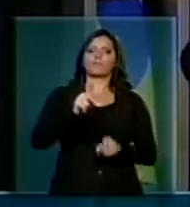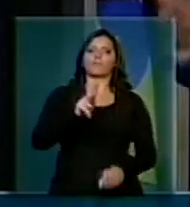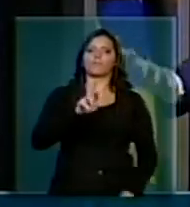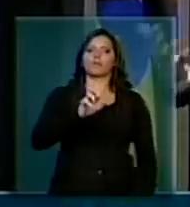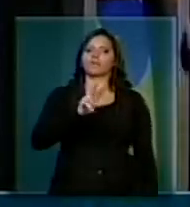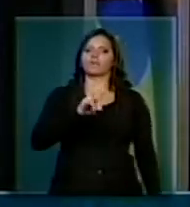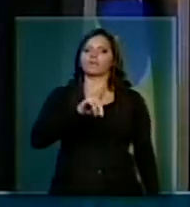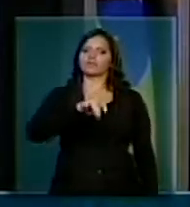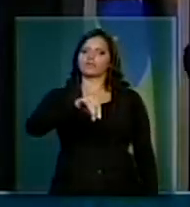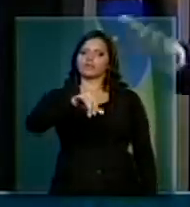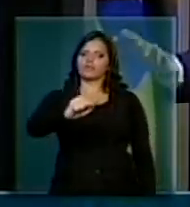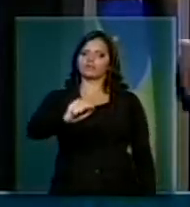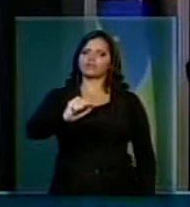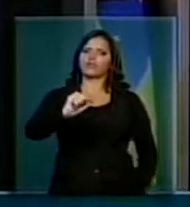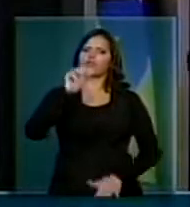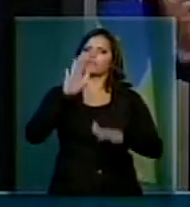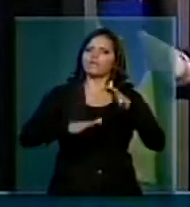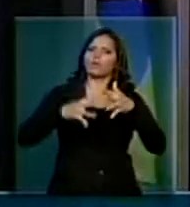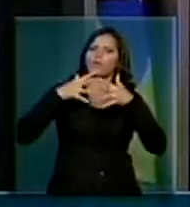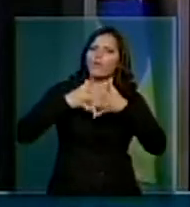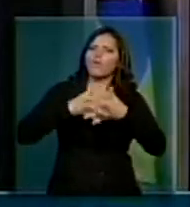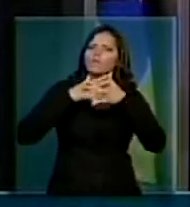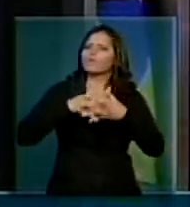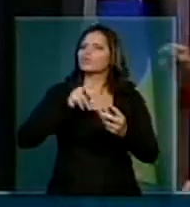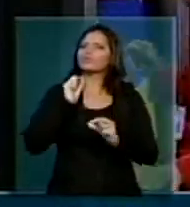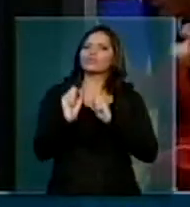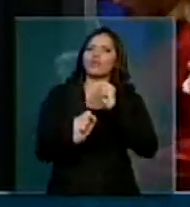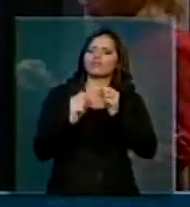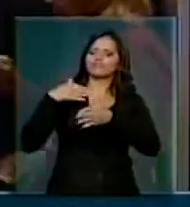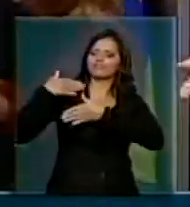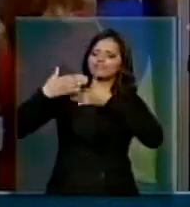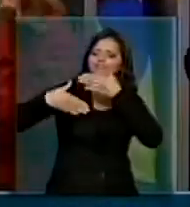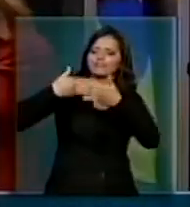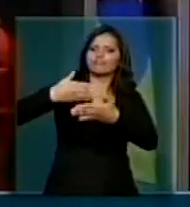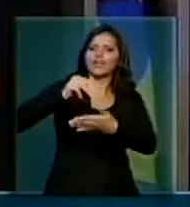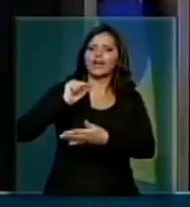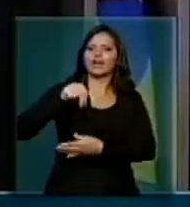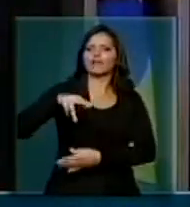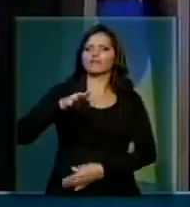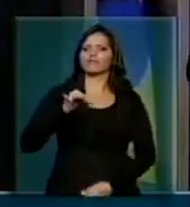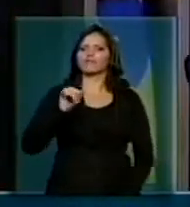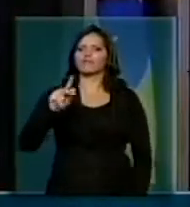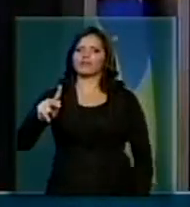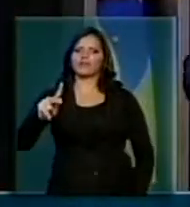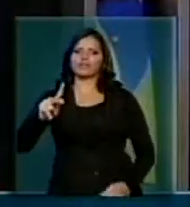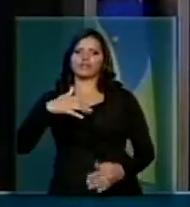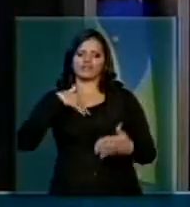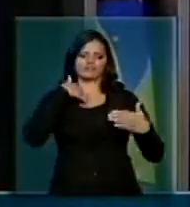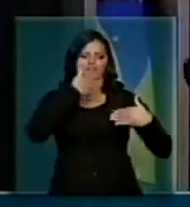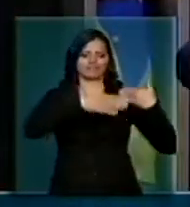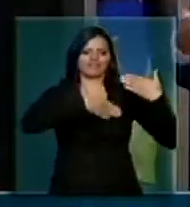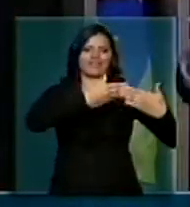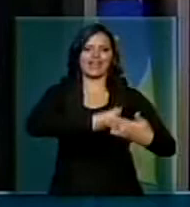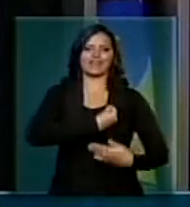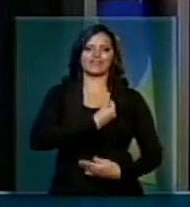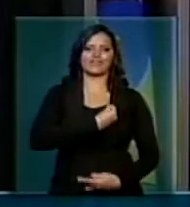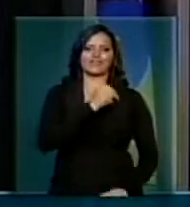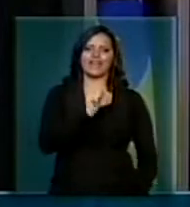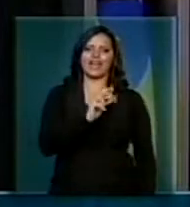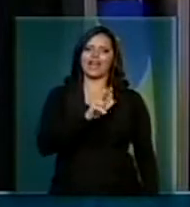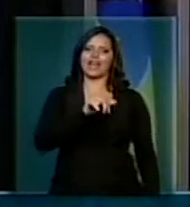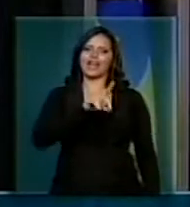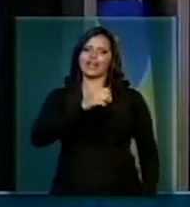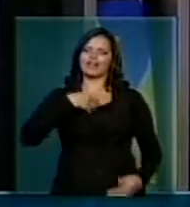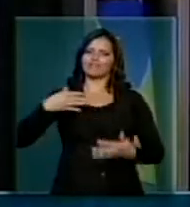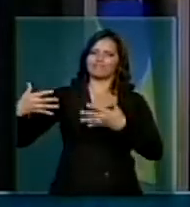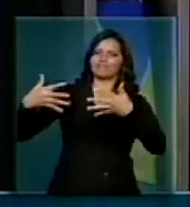acho que se confunde aí até, por muito tempo, a trajetória da Anfip com a trajetória de Arnaldo, que tem feito essa